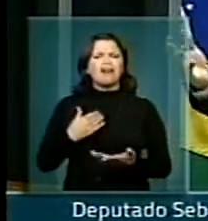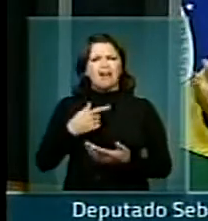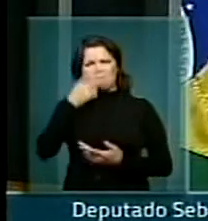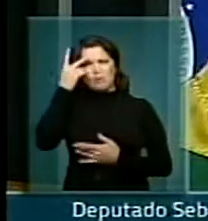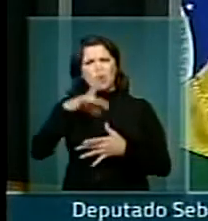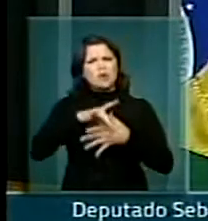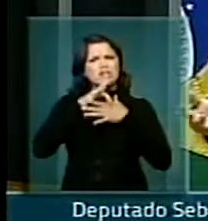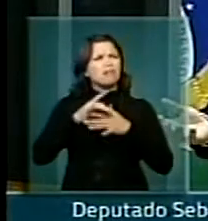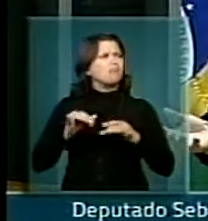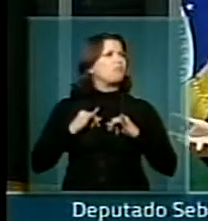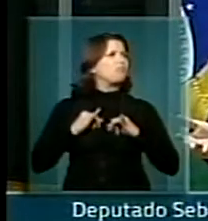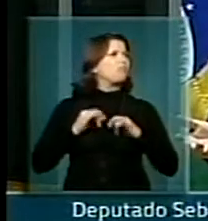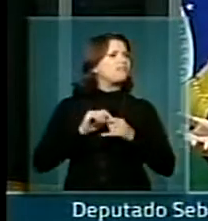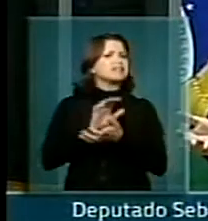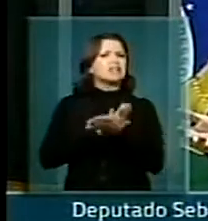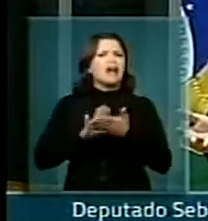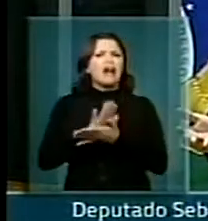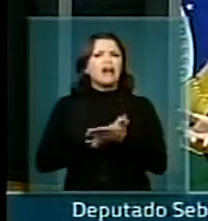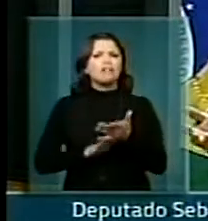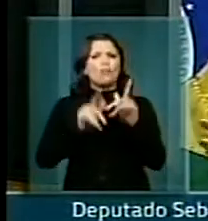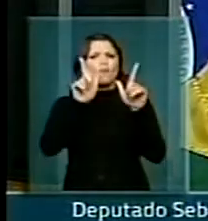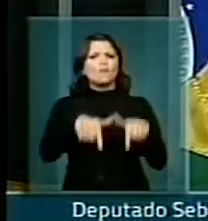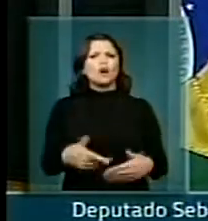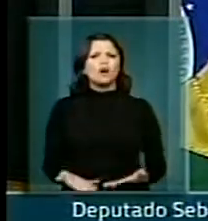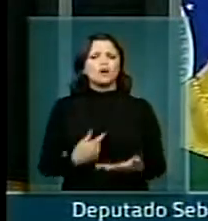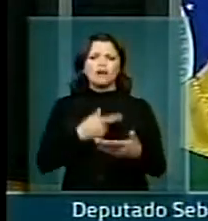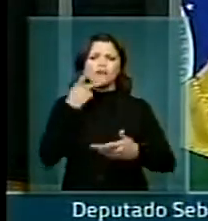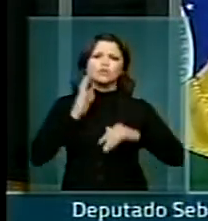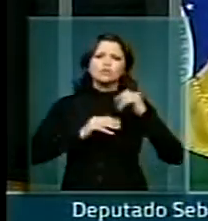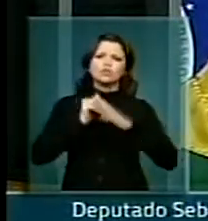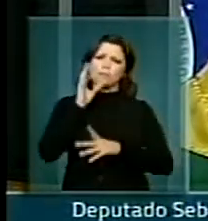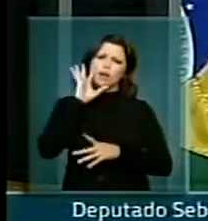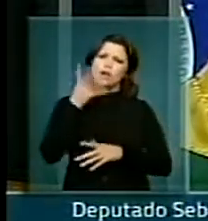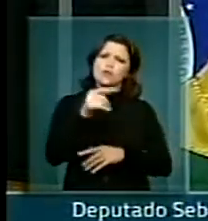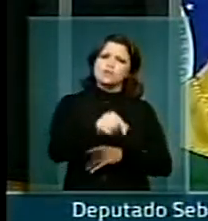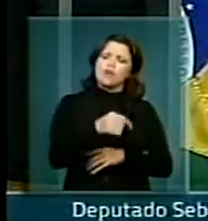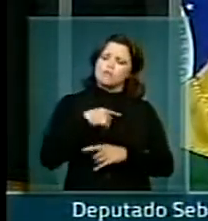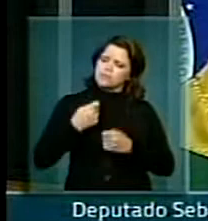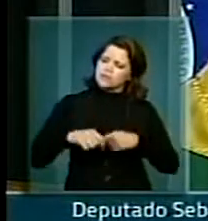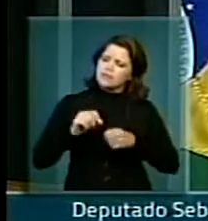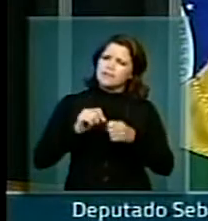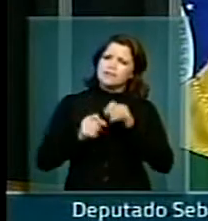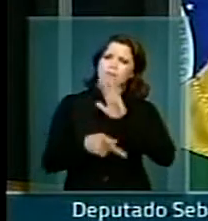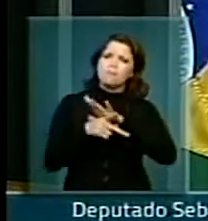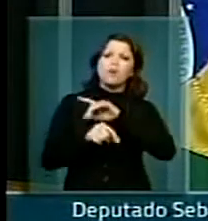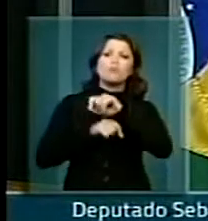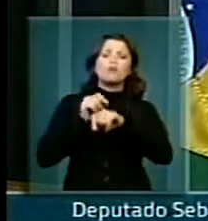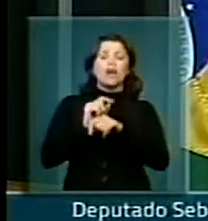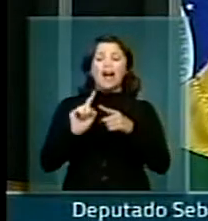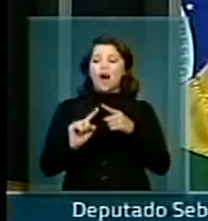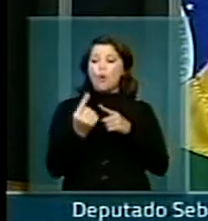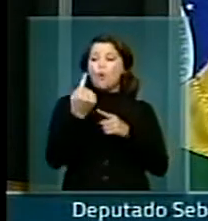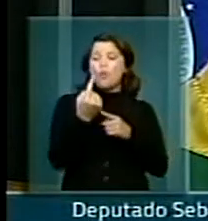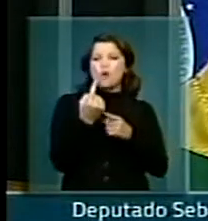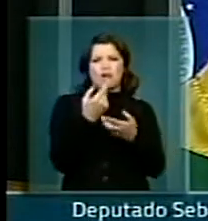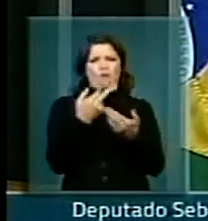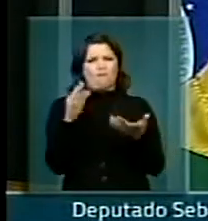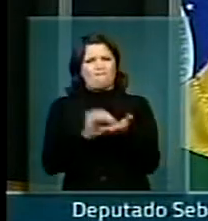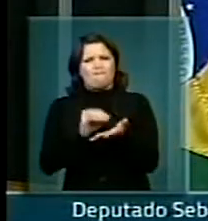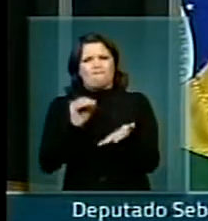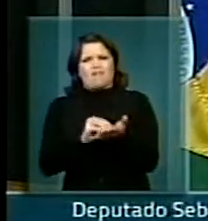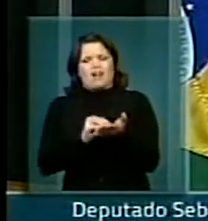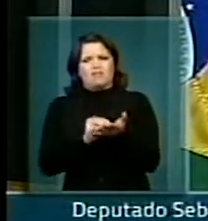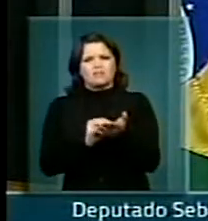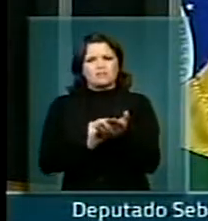inertes com relação a esta decisão de deliberarmos sobre o único ainda item que